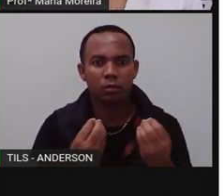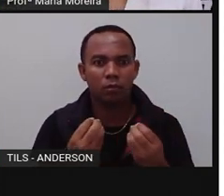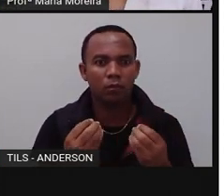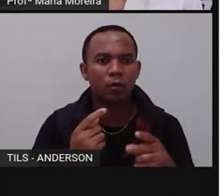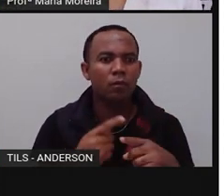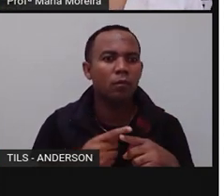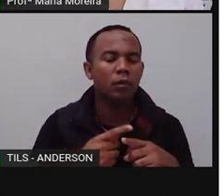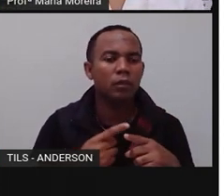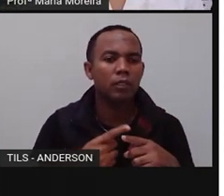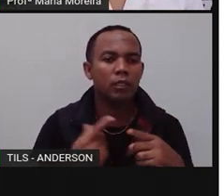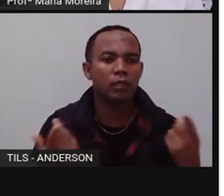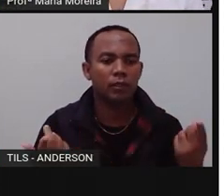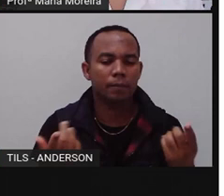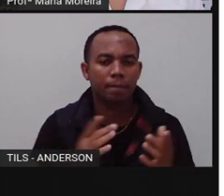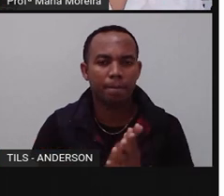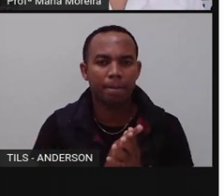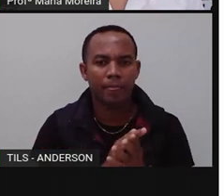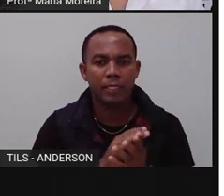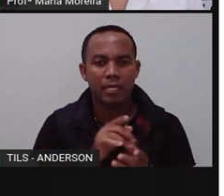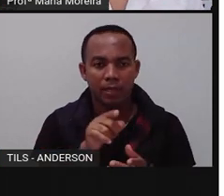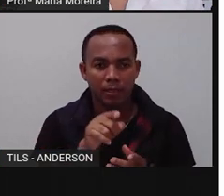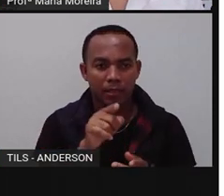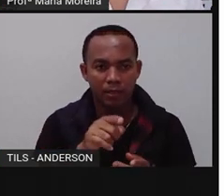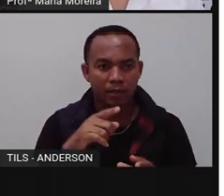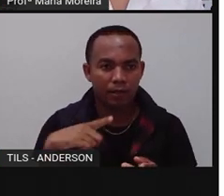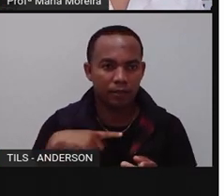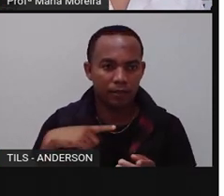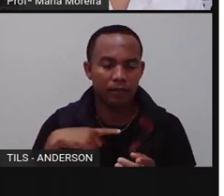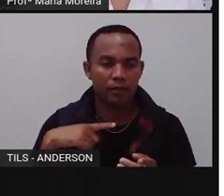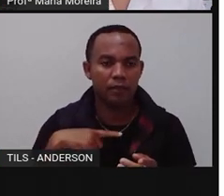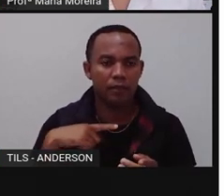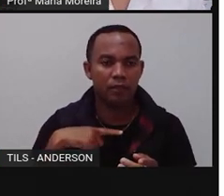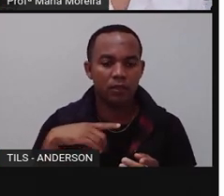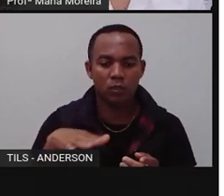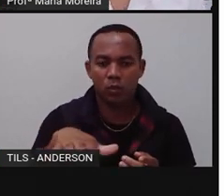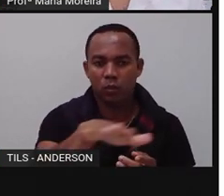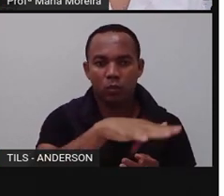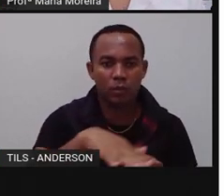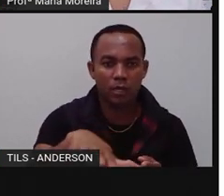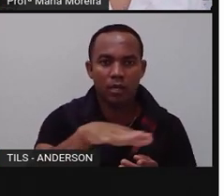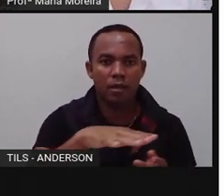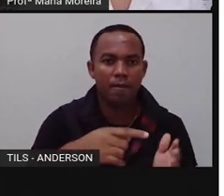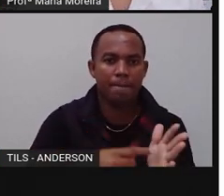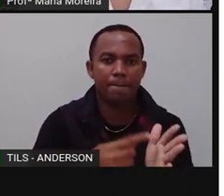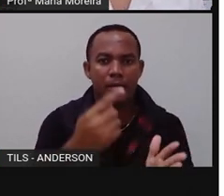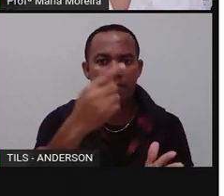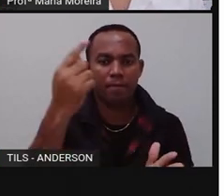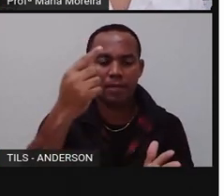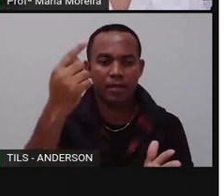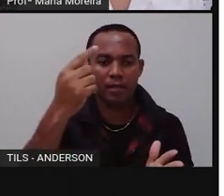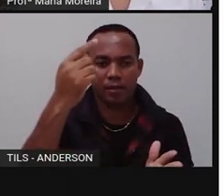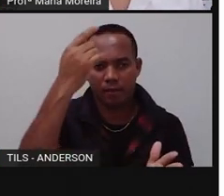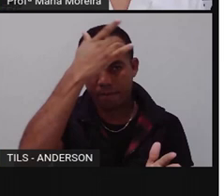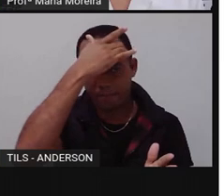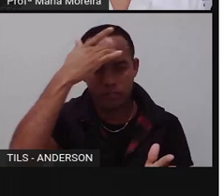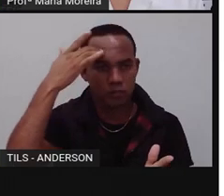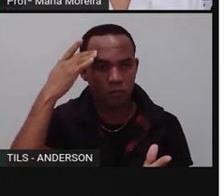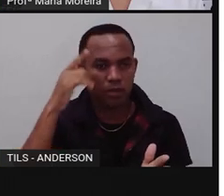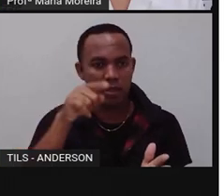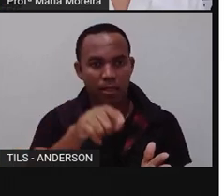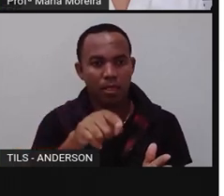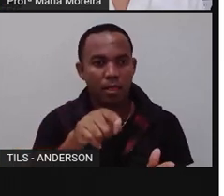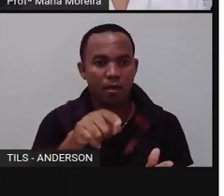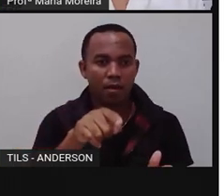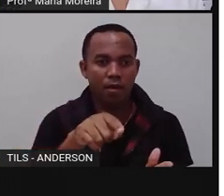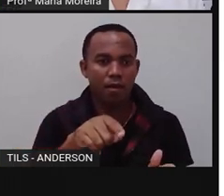por que isso, né? Porque há indícios de que o continente foi o primeiro a ser habitado por humanos. Você acredita